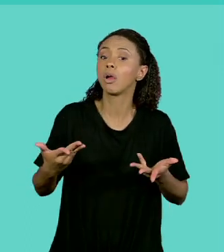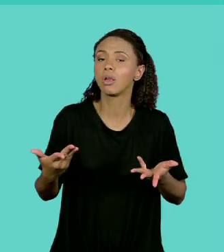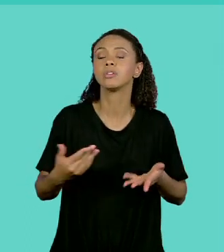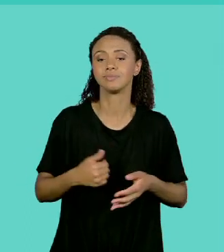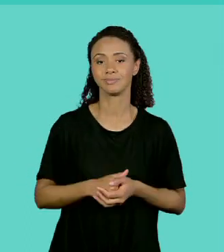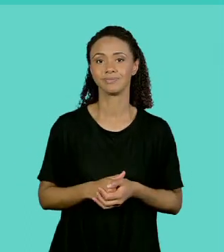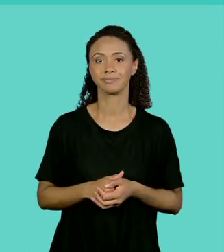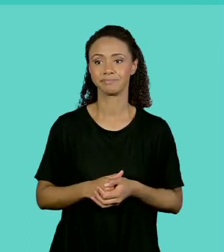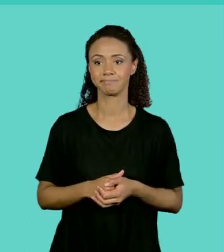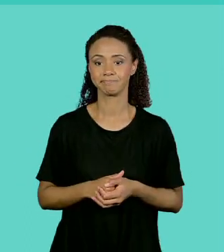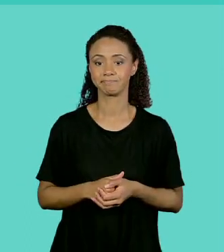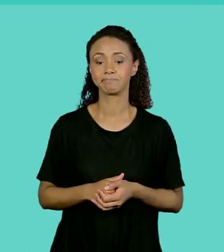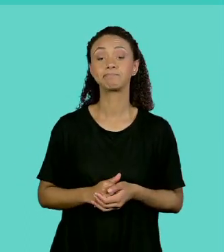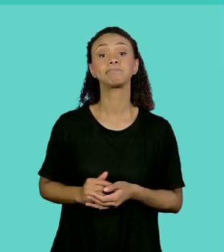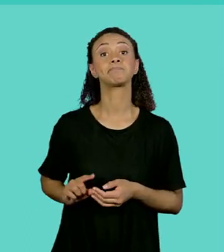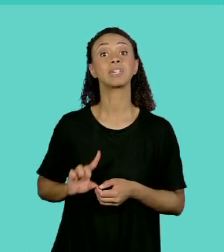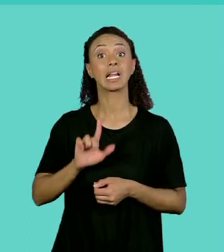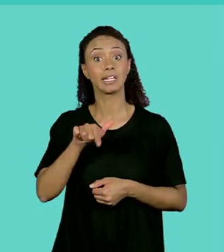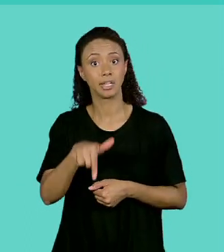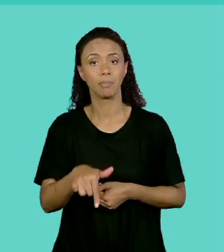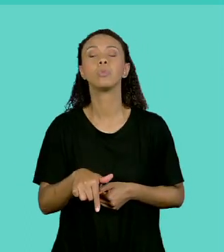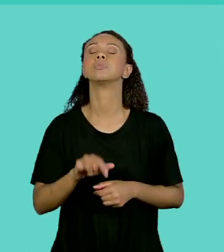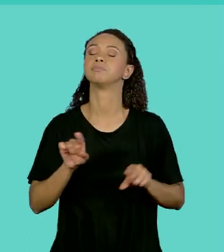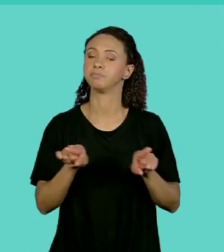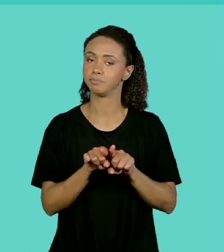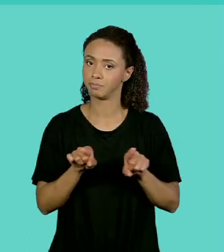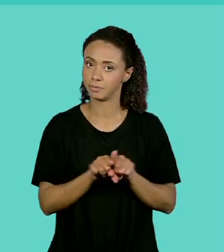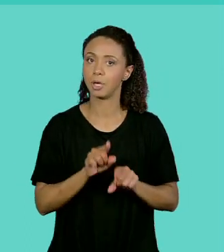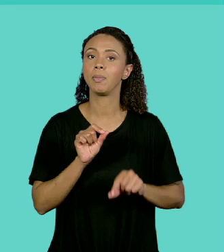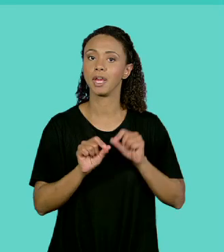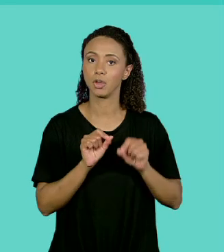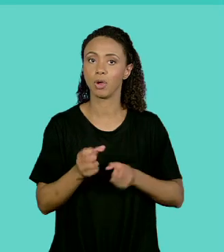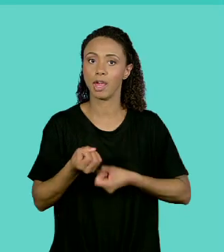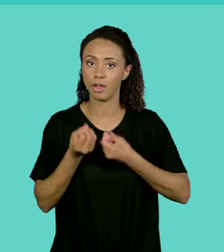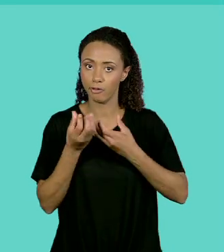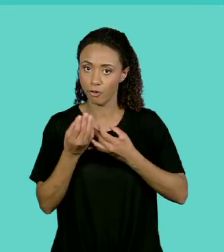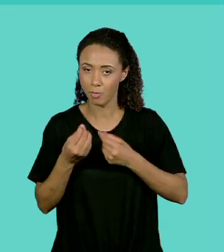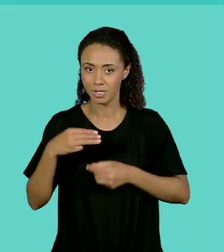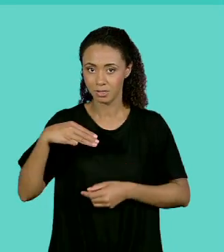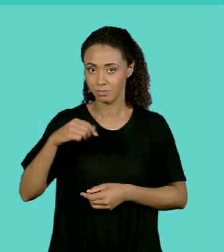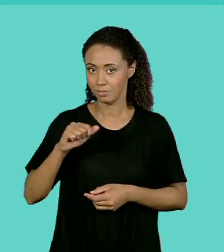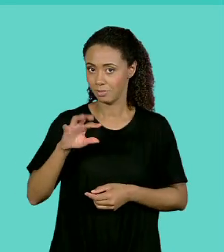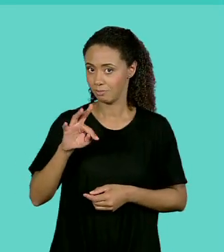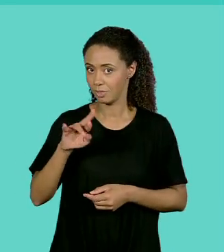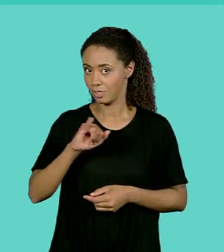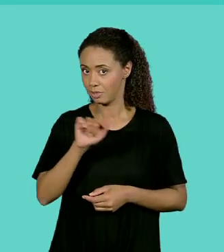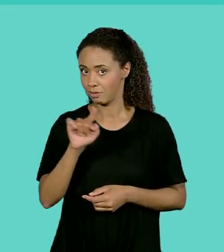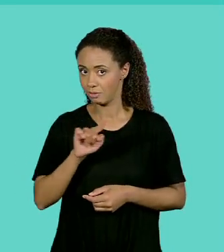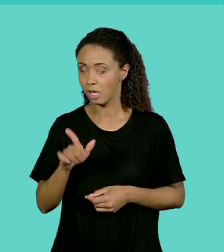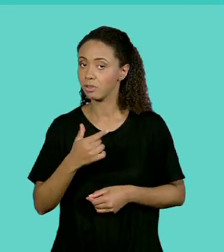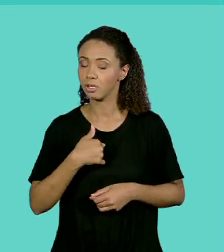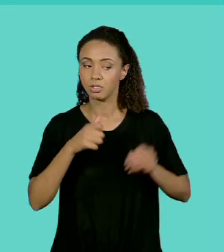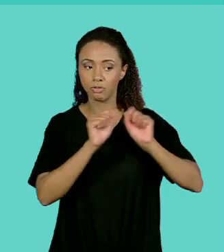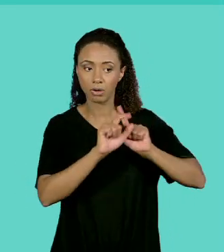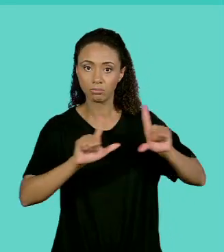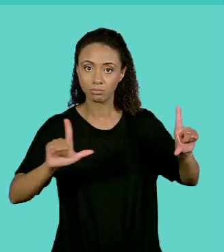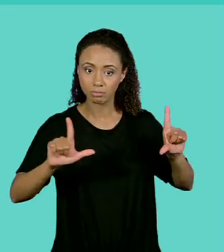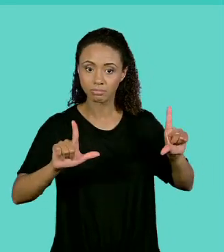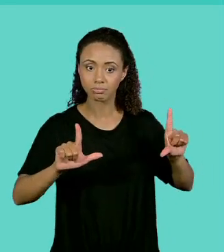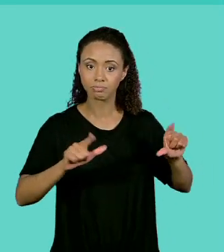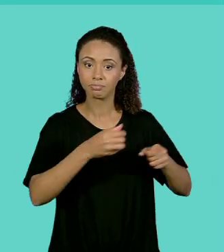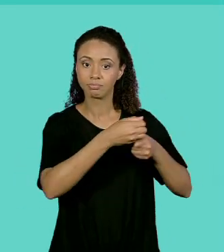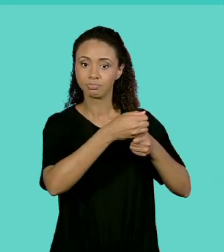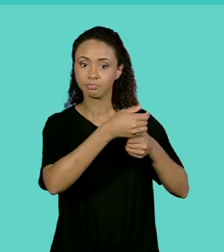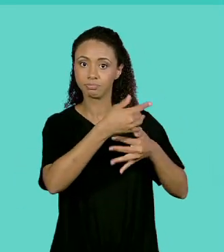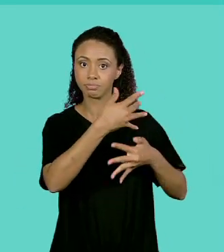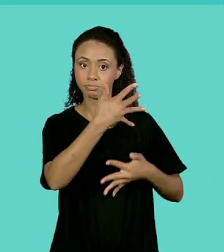Depois nós vamos também escrever os dados na tela. Vamos visualizar os dados da matriz. Então a linha vai percorrer de 1 a 2. A coluna dentro da